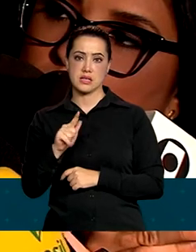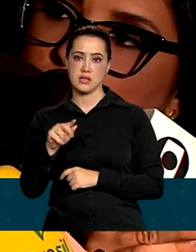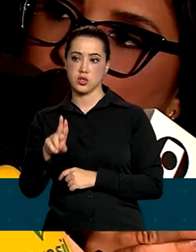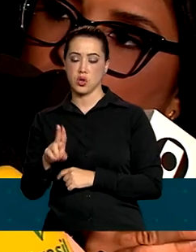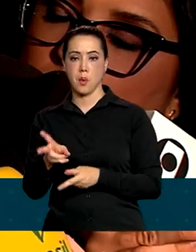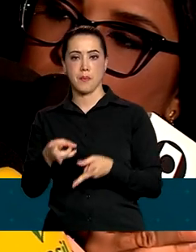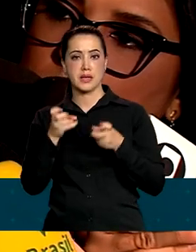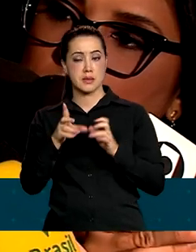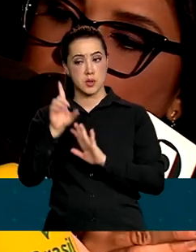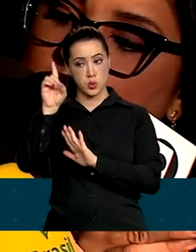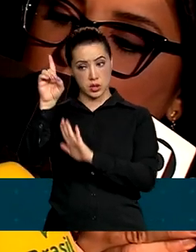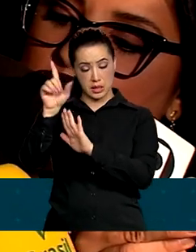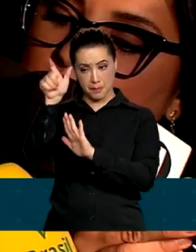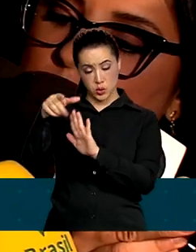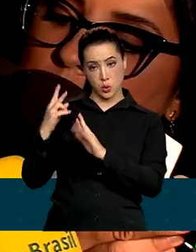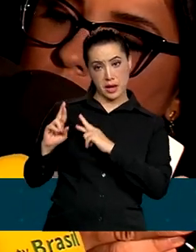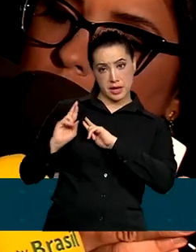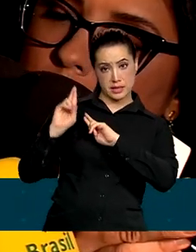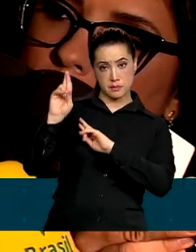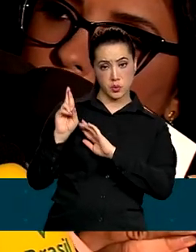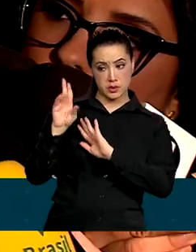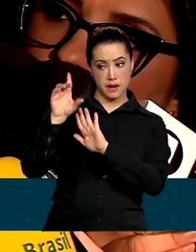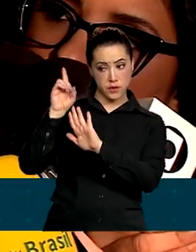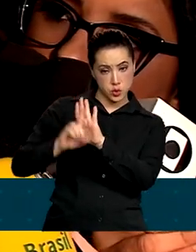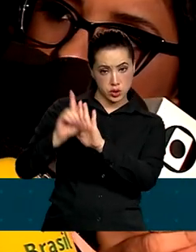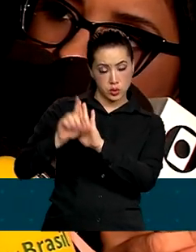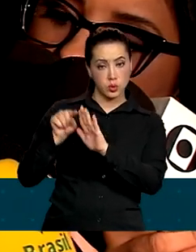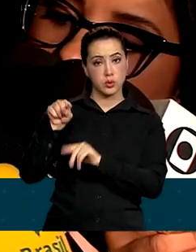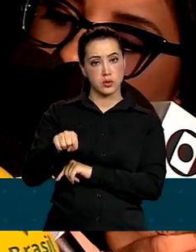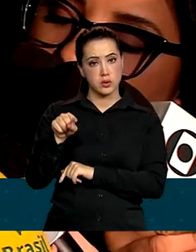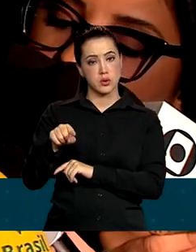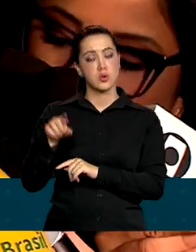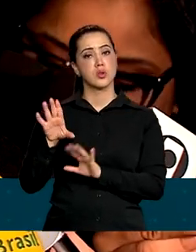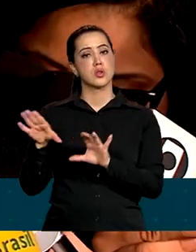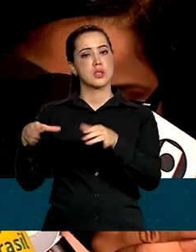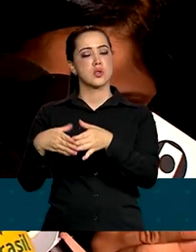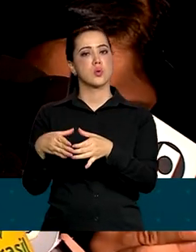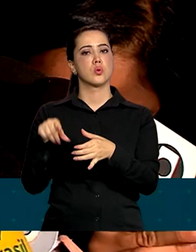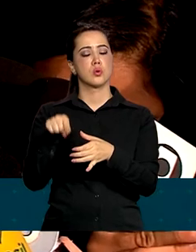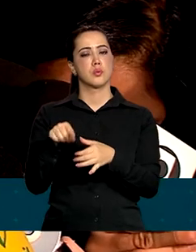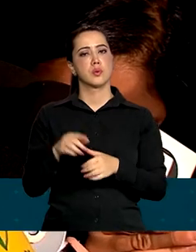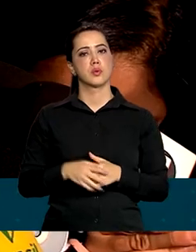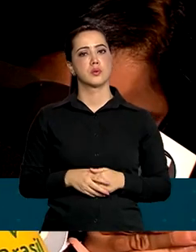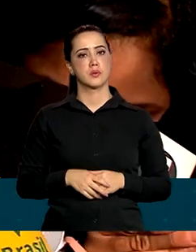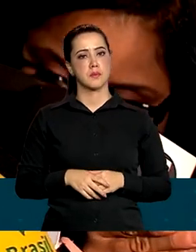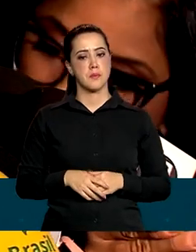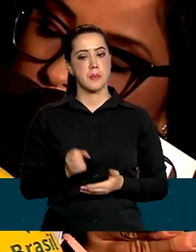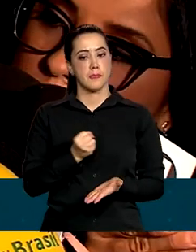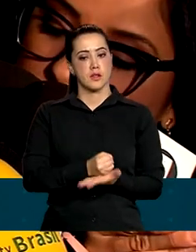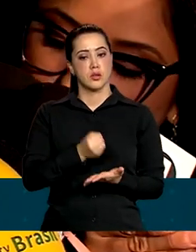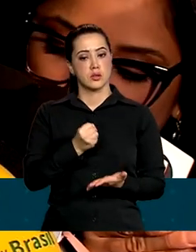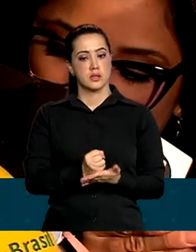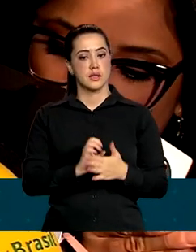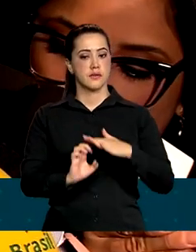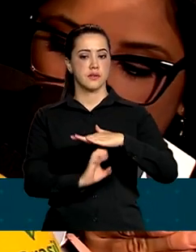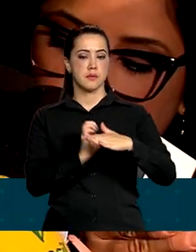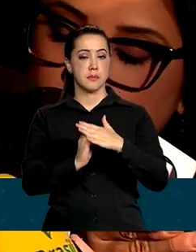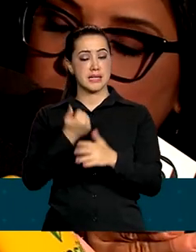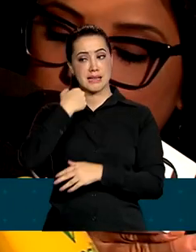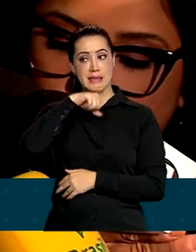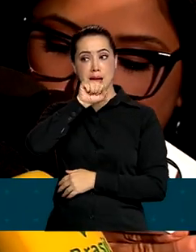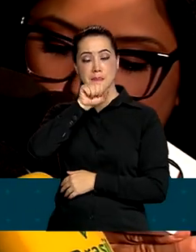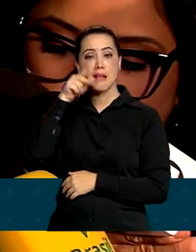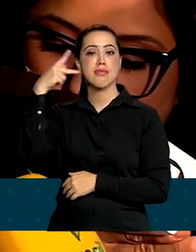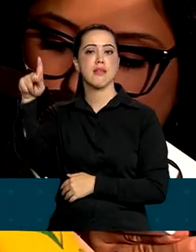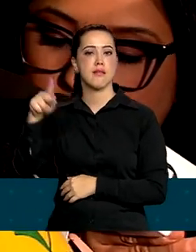identificou que o diretor indicado pelo governo Bolsonaro dessa agência contratava empresa que era da mãe dele.